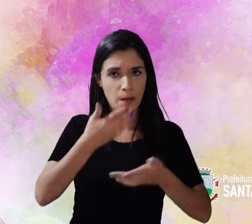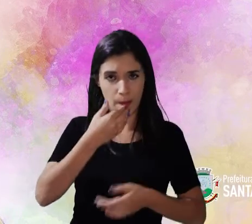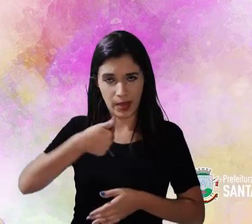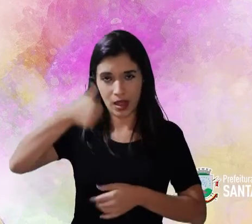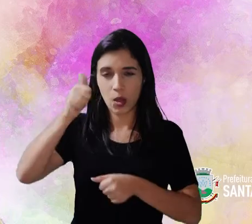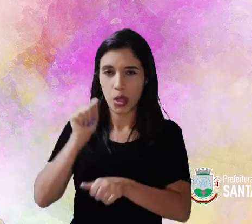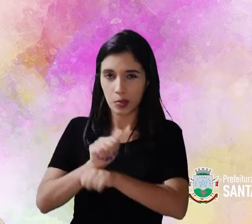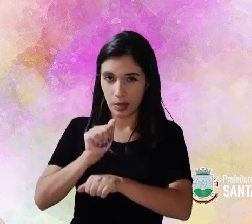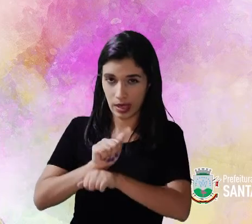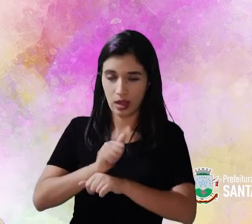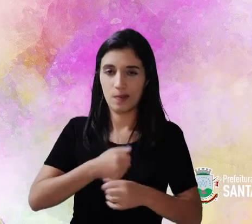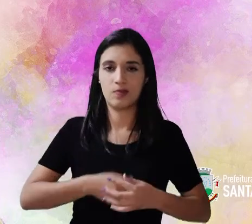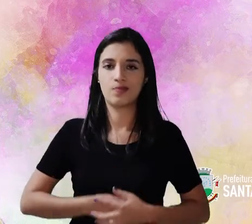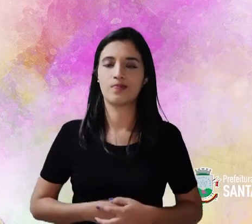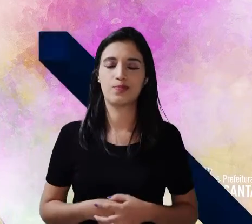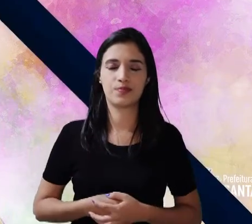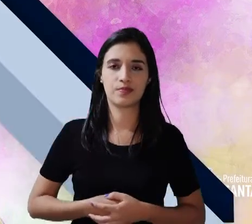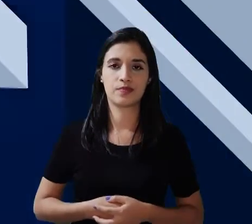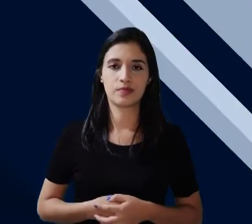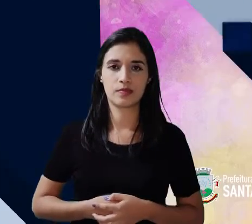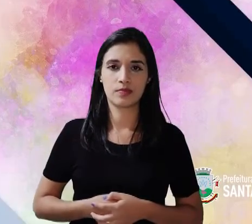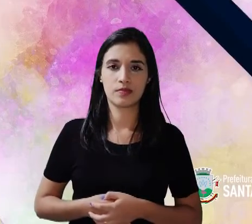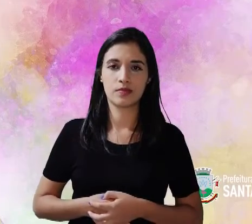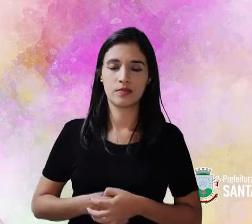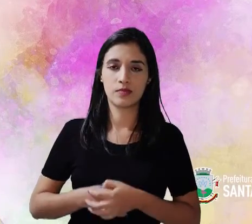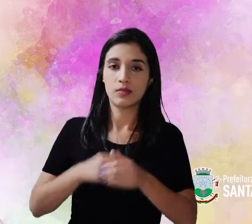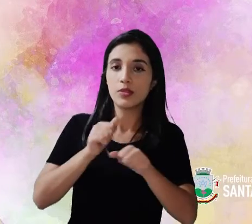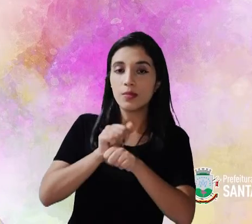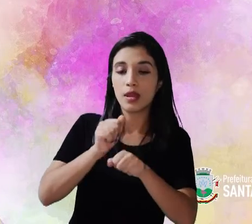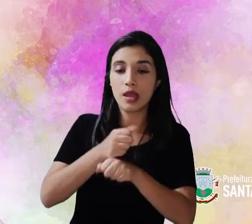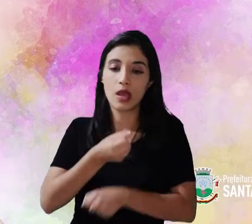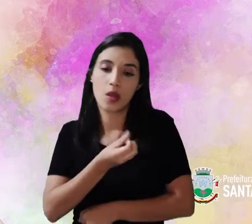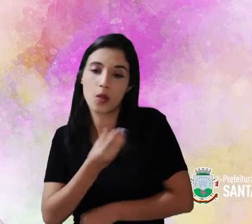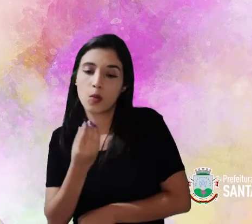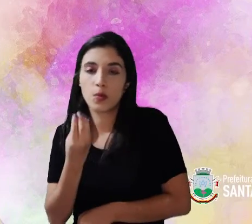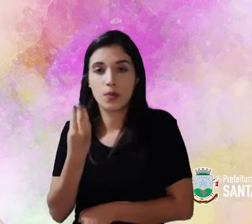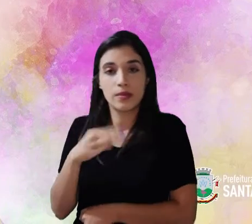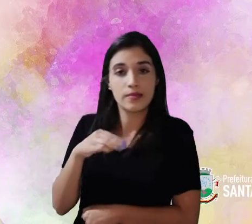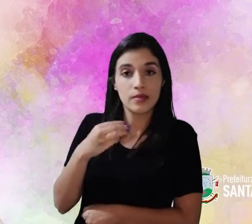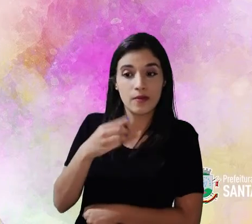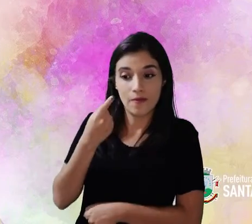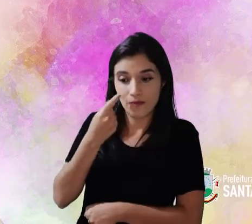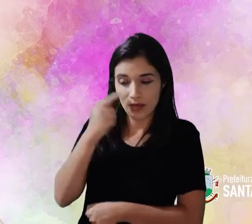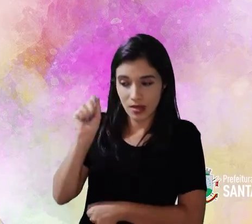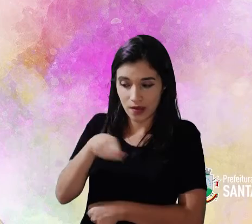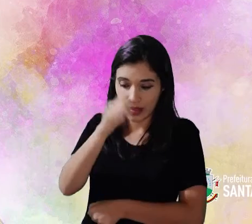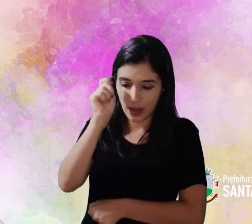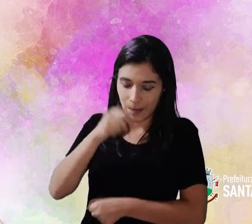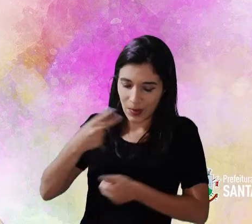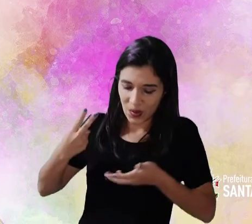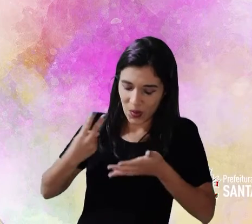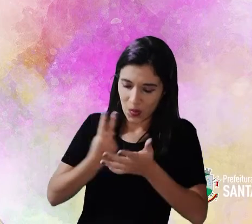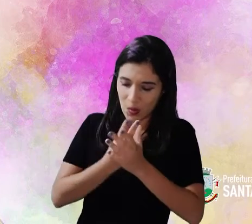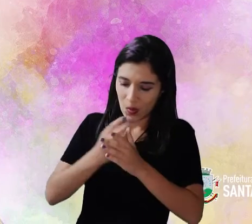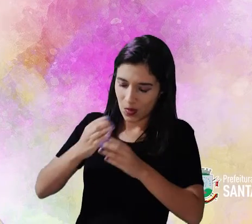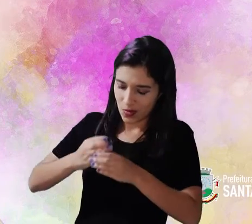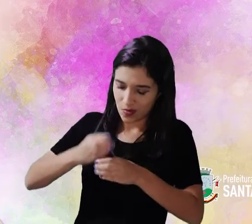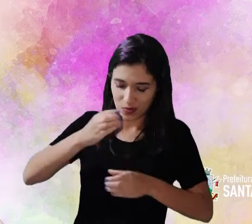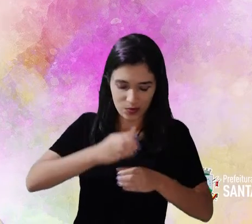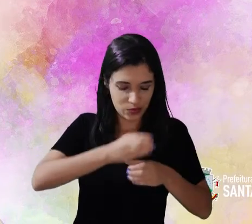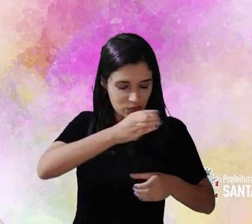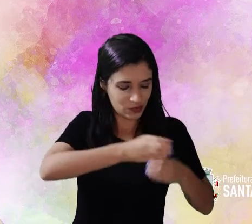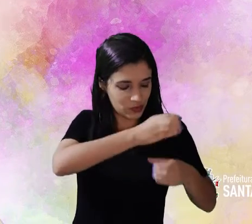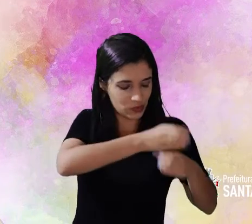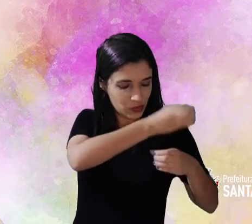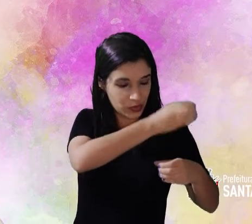Então vamos esperar um pouquinho? Depois de alguns minutos olha a magia